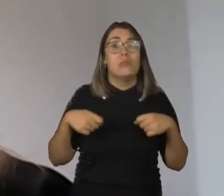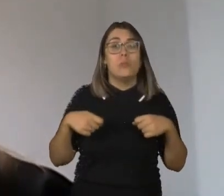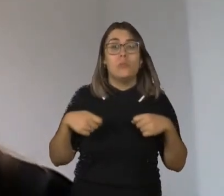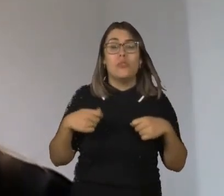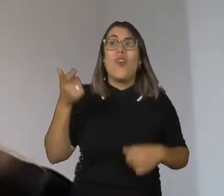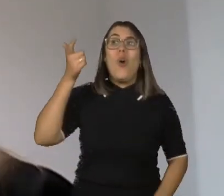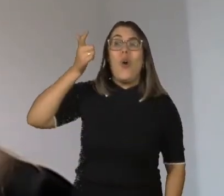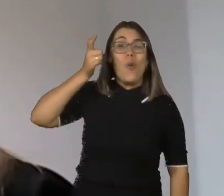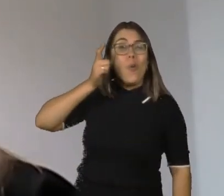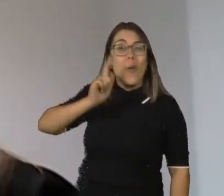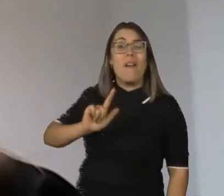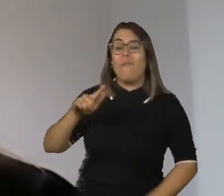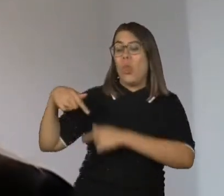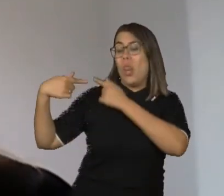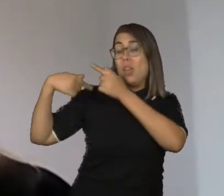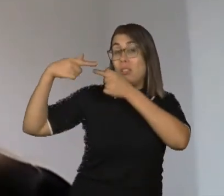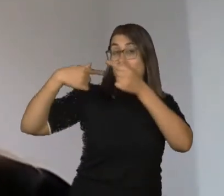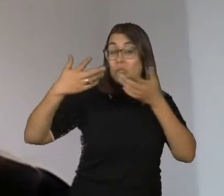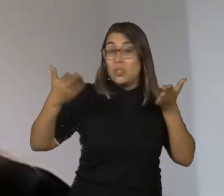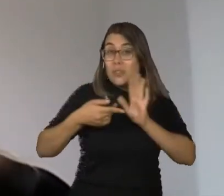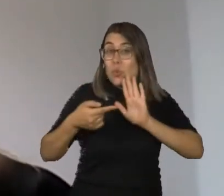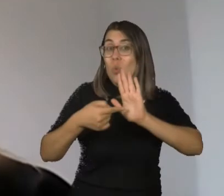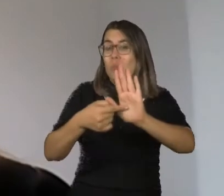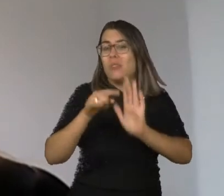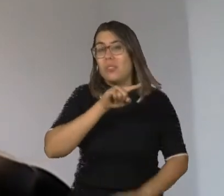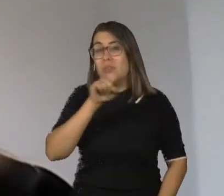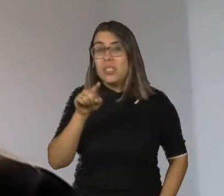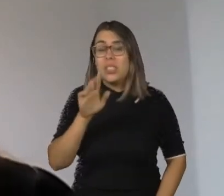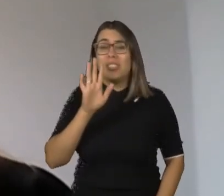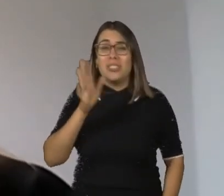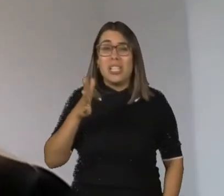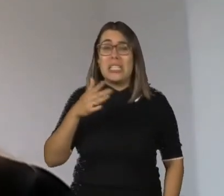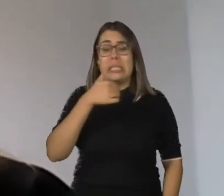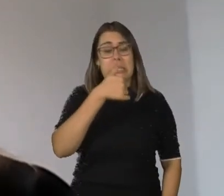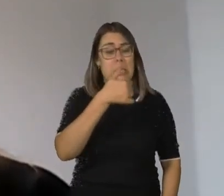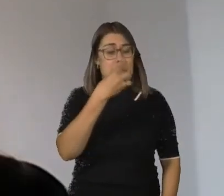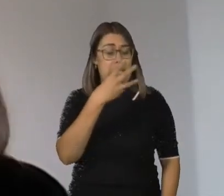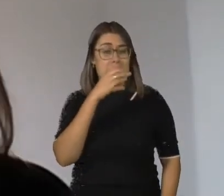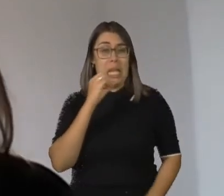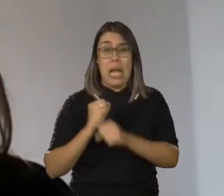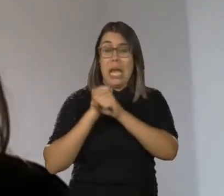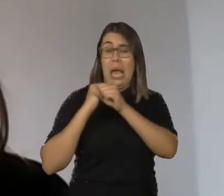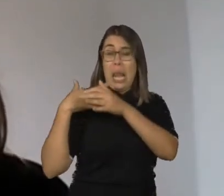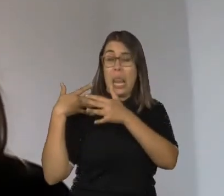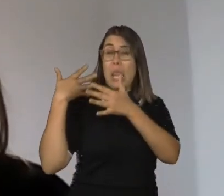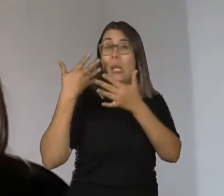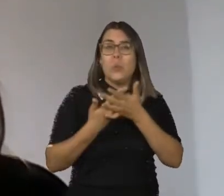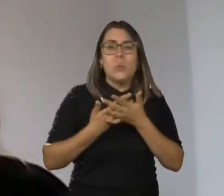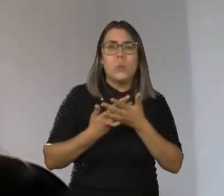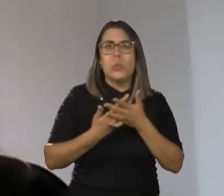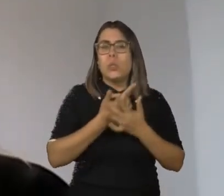algo que vem sendo dito de forma repetitiva há mais de 130 anos sem